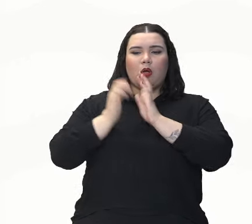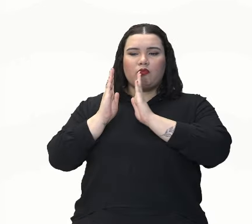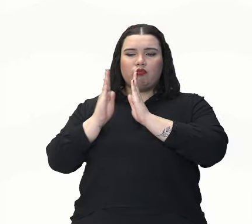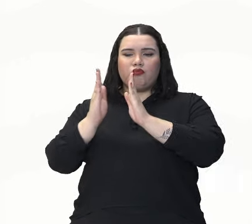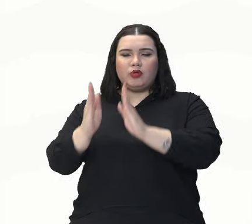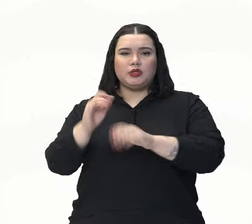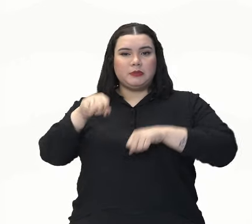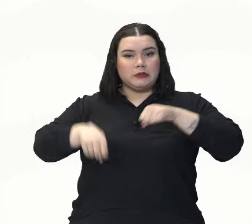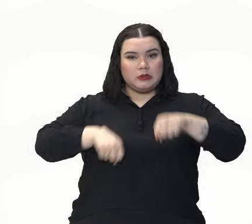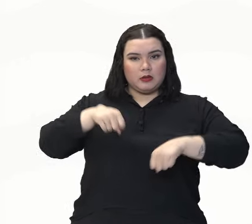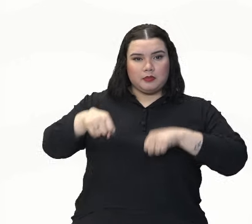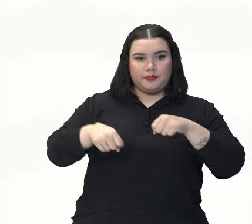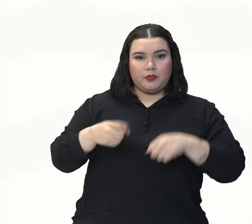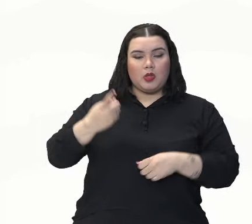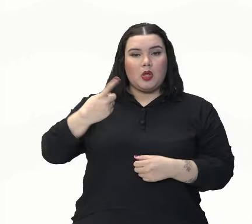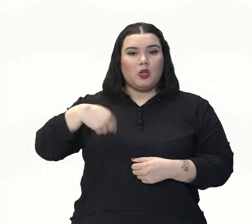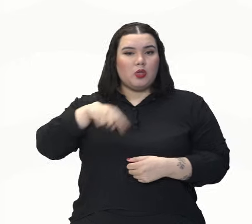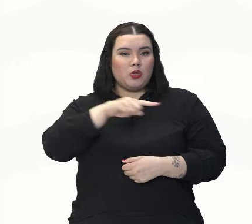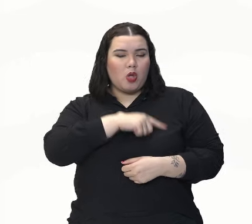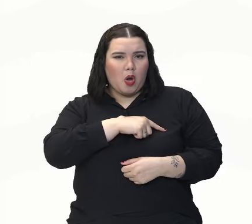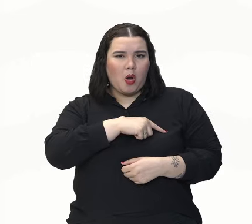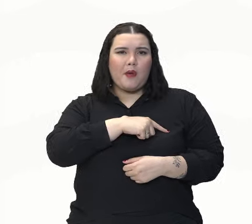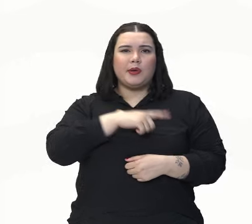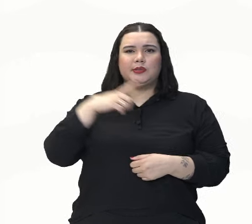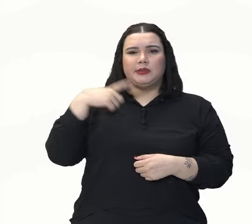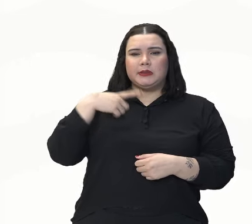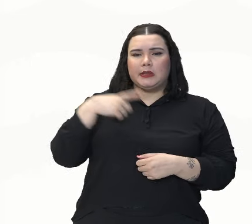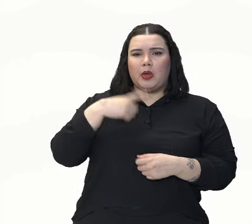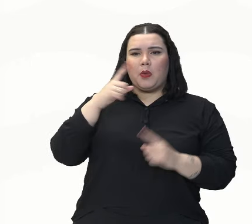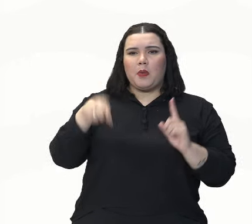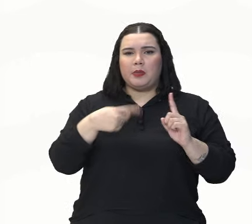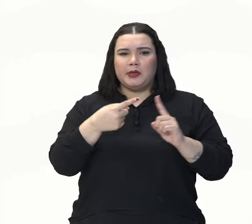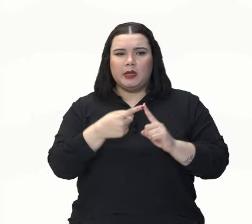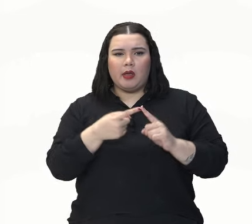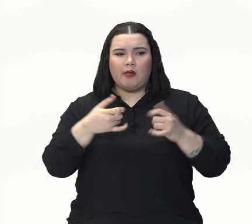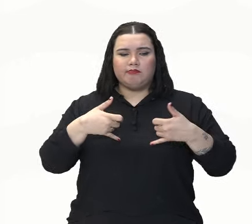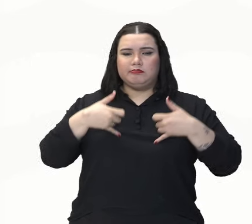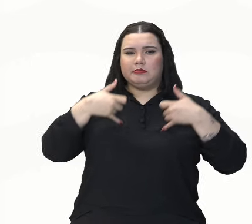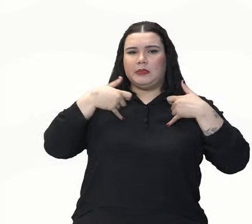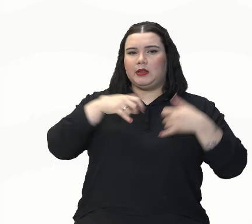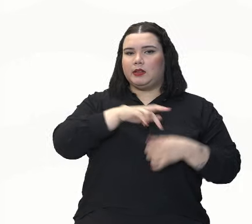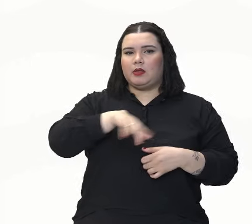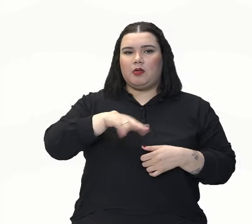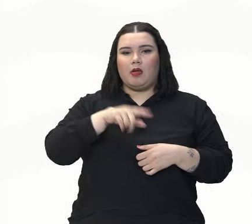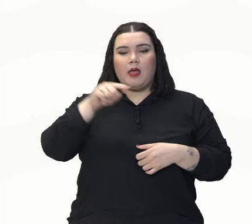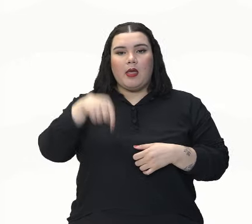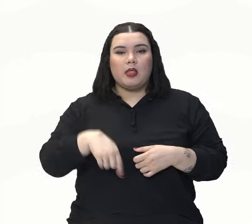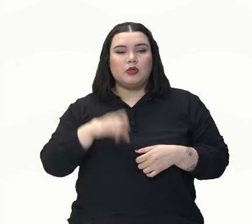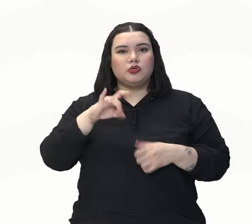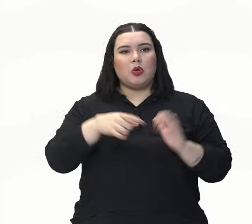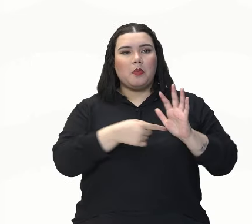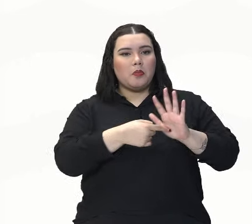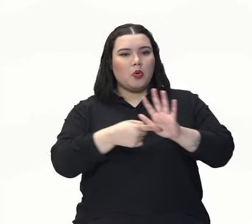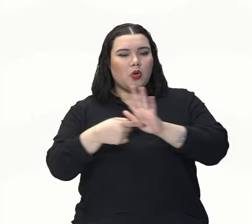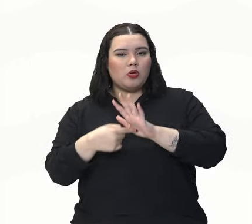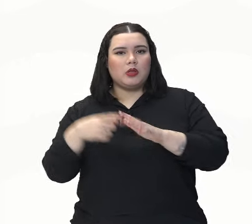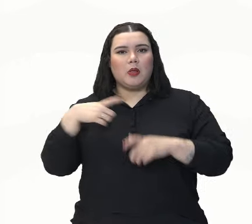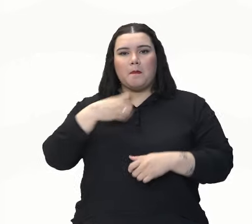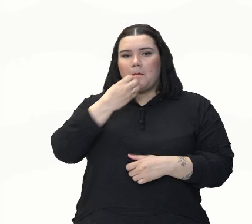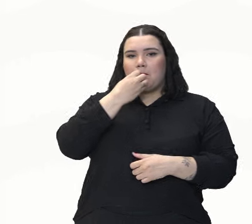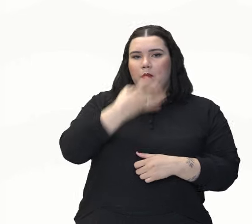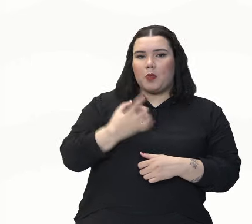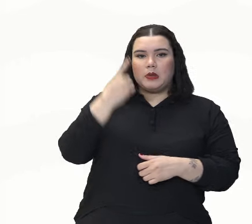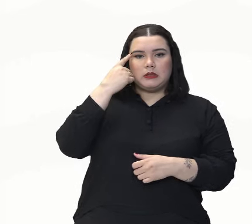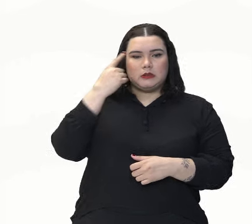Não somos vaidosos, apenas usamos nossa imagem a fim de enaltecer boas ideias e intenções.